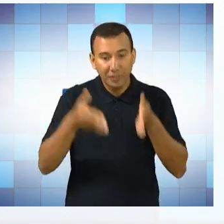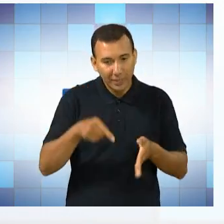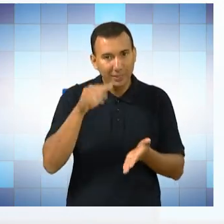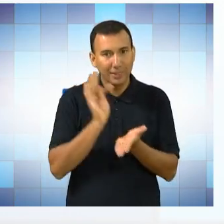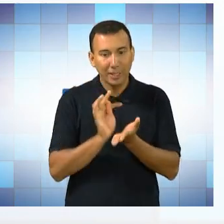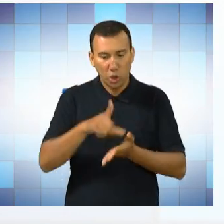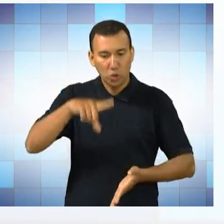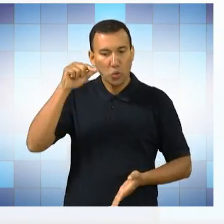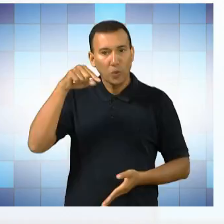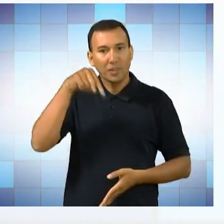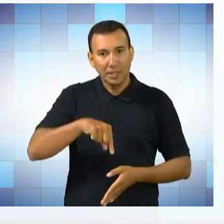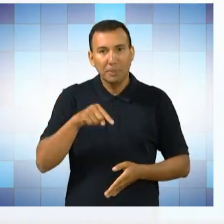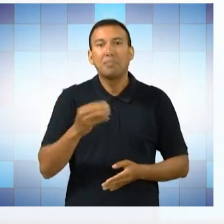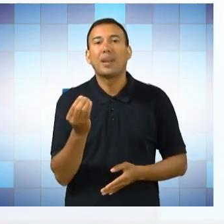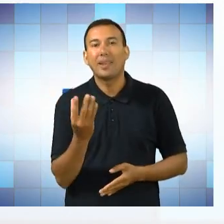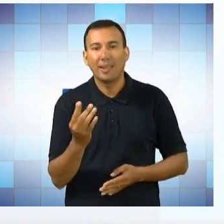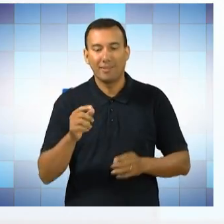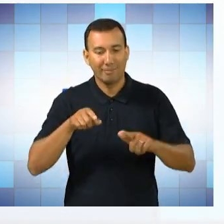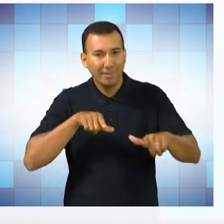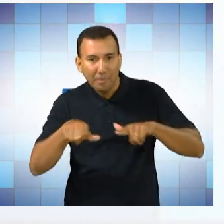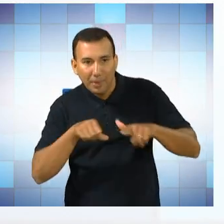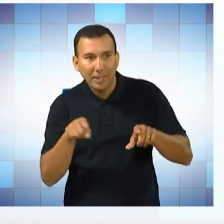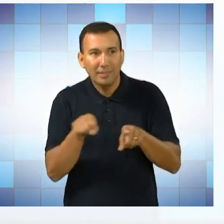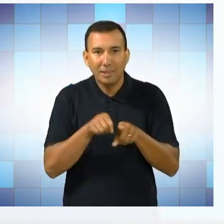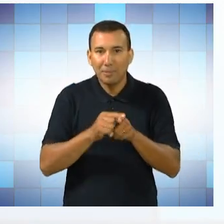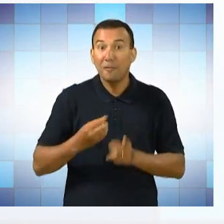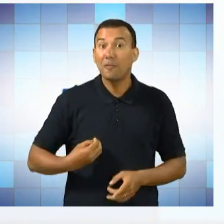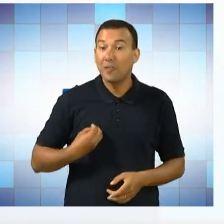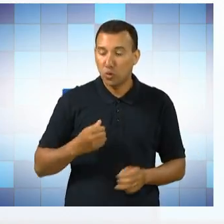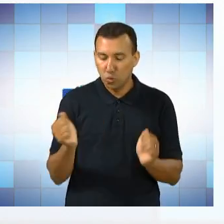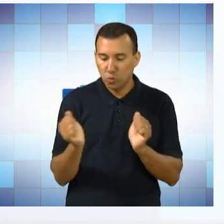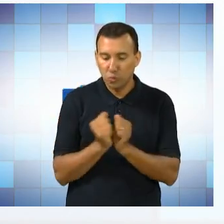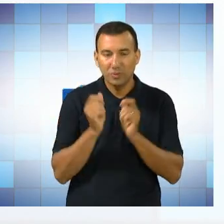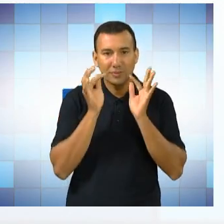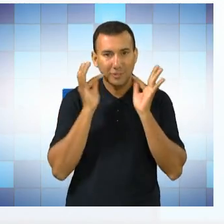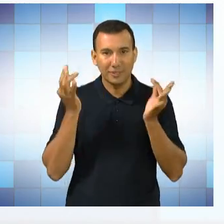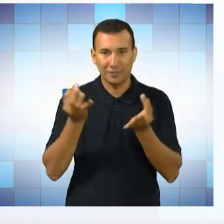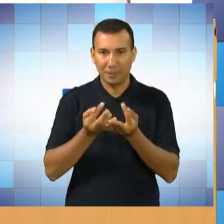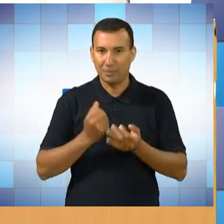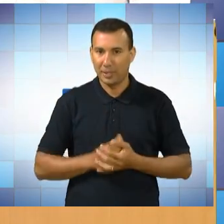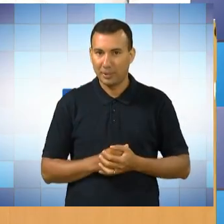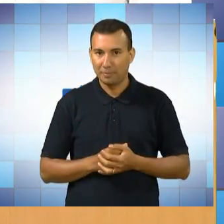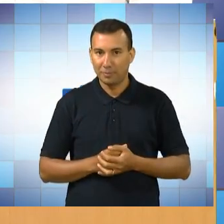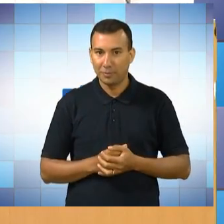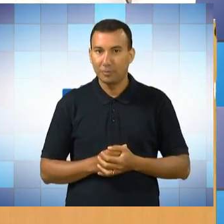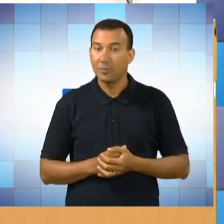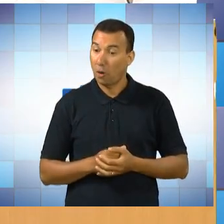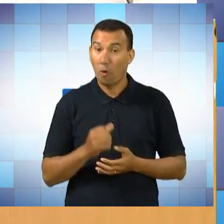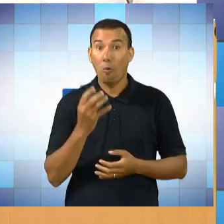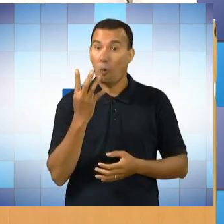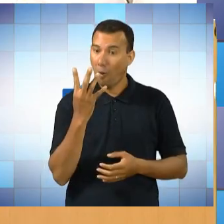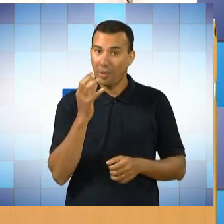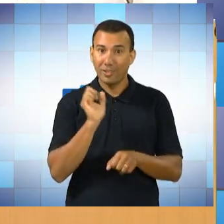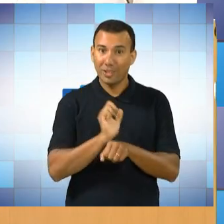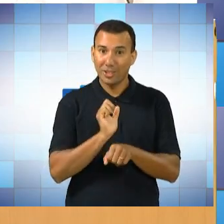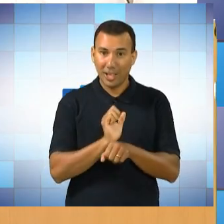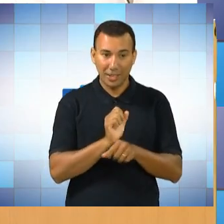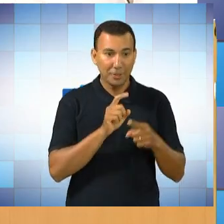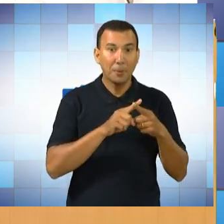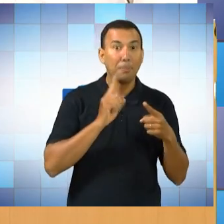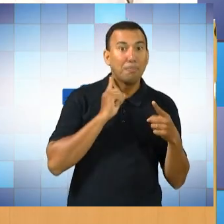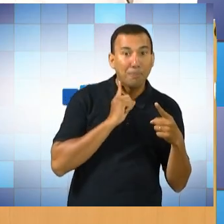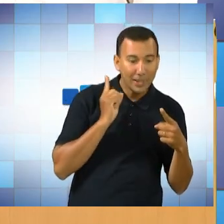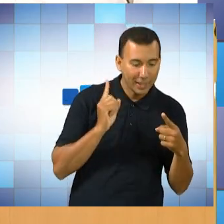para trabalhar e para viver com a família. Só aí são quatro estados, né, Sérgio? Mineiro,